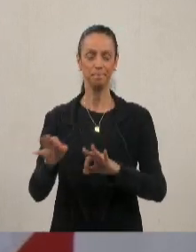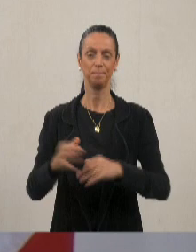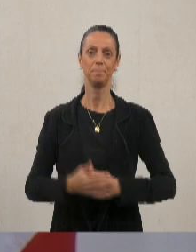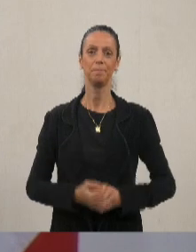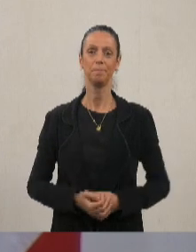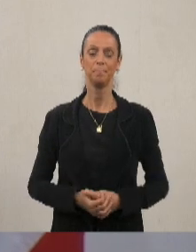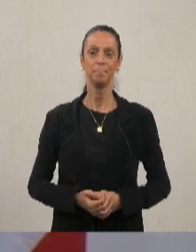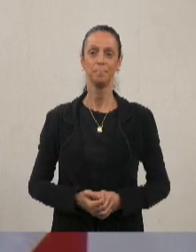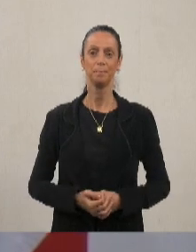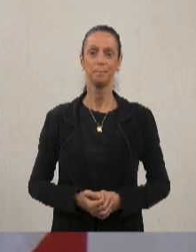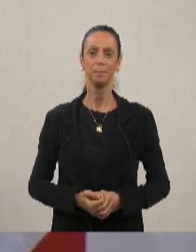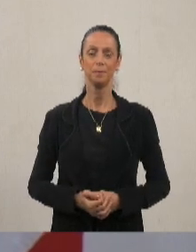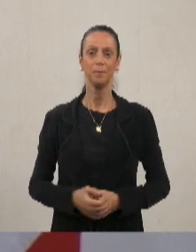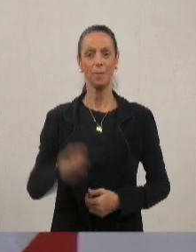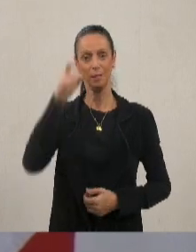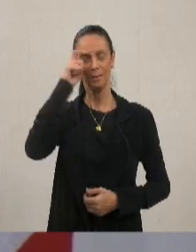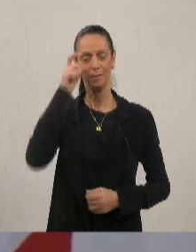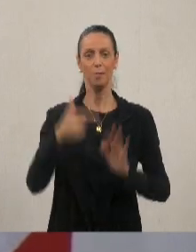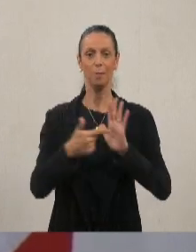Ali, vamos para a nossa agenda aí.